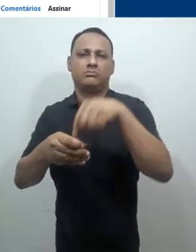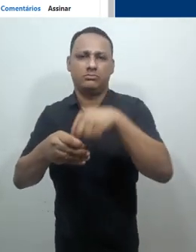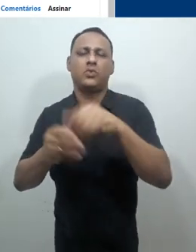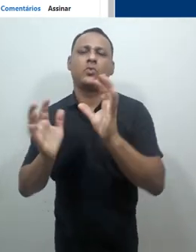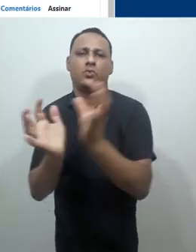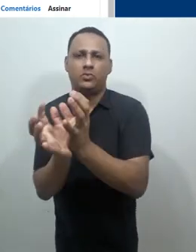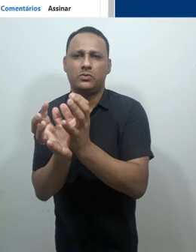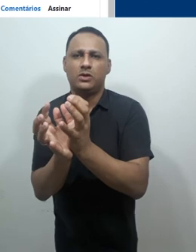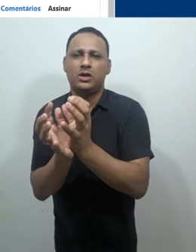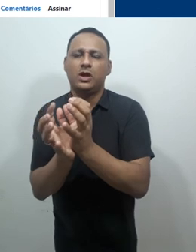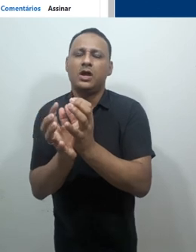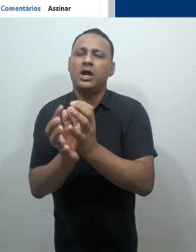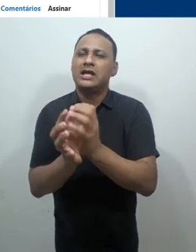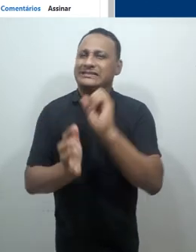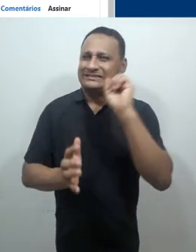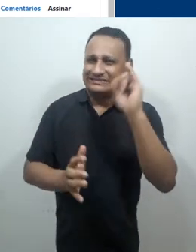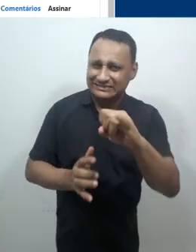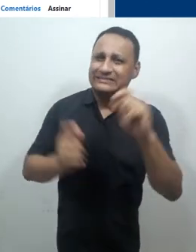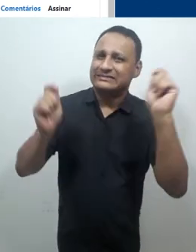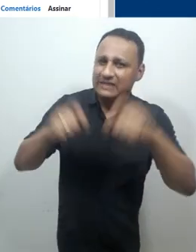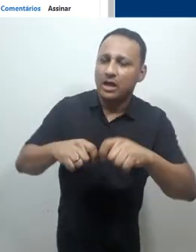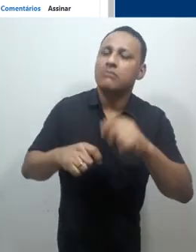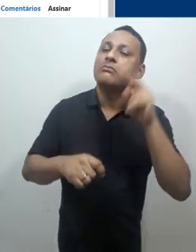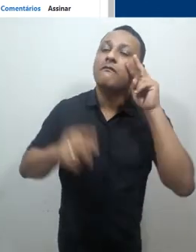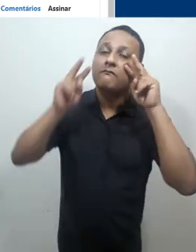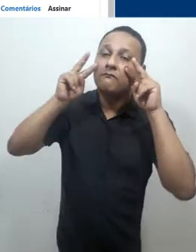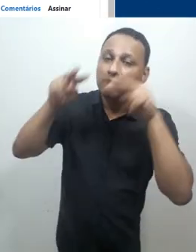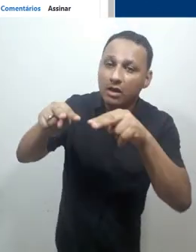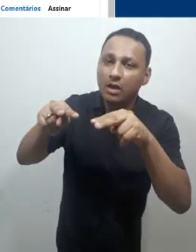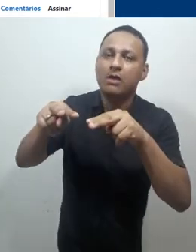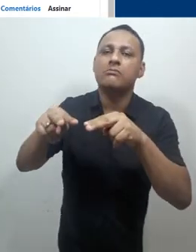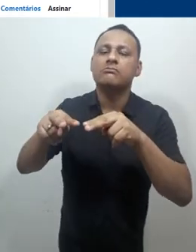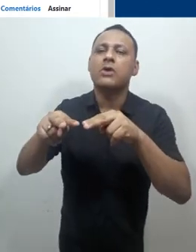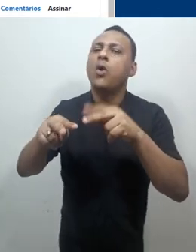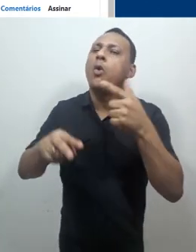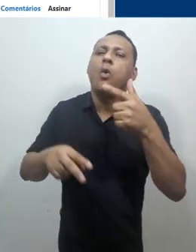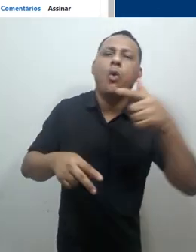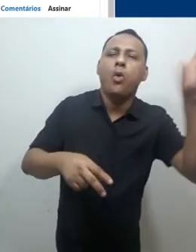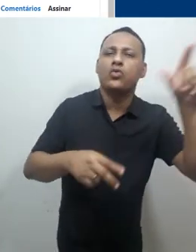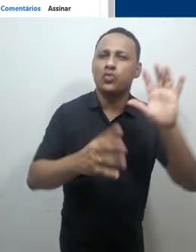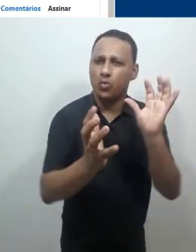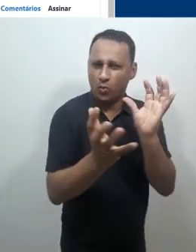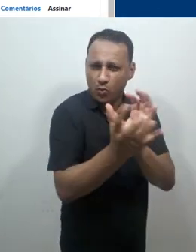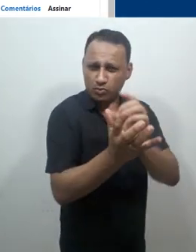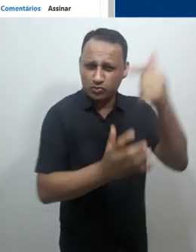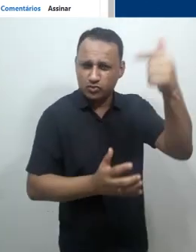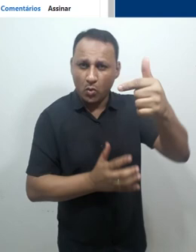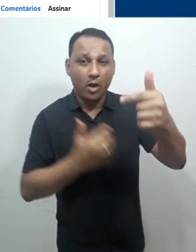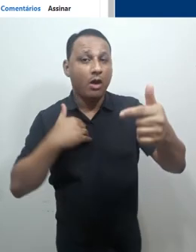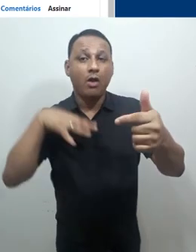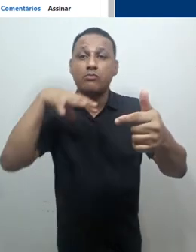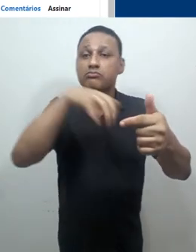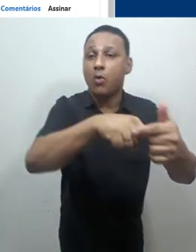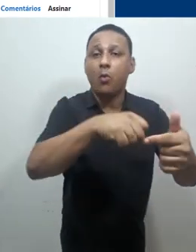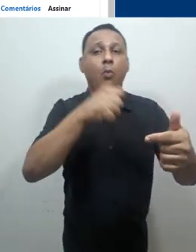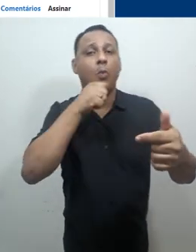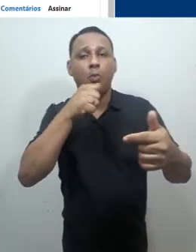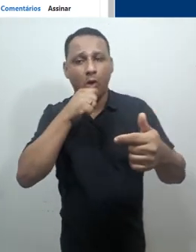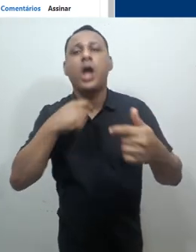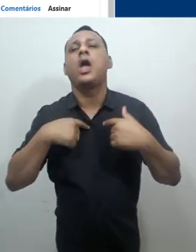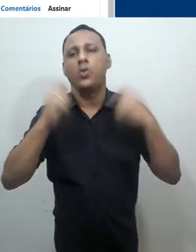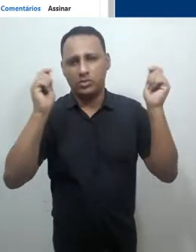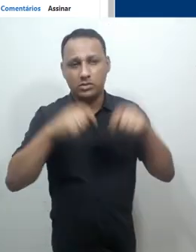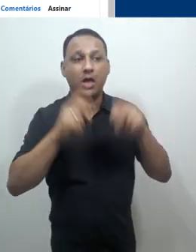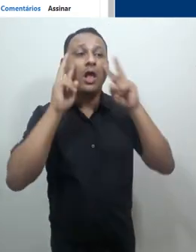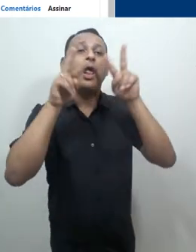aluno, que pertence ao grupo 1, pode ver essa mensagem, já que ela não tem um grupo definido, mas não pode